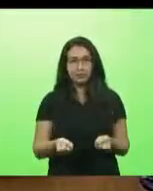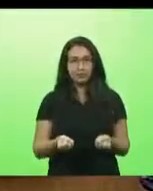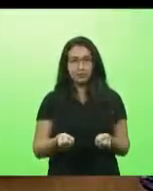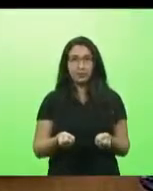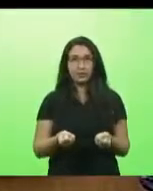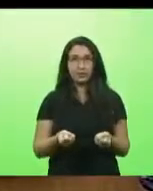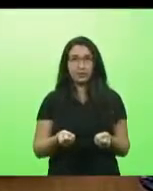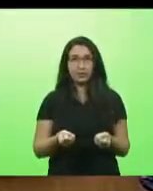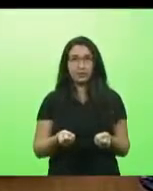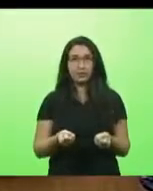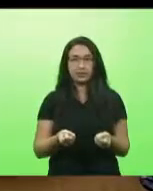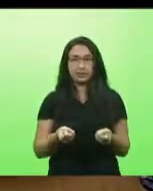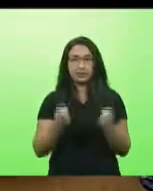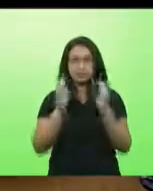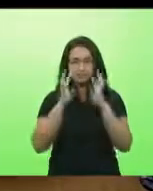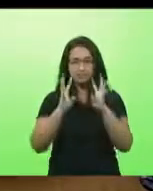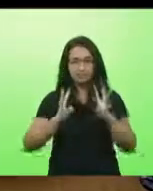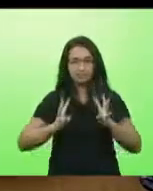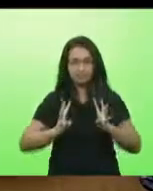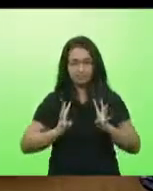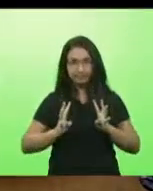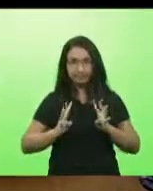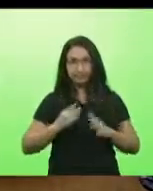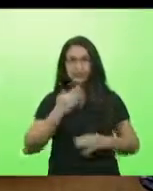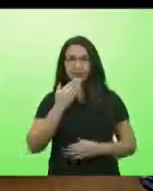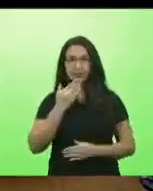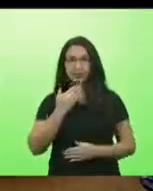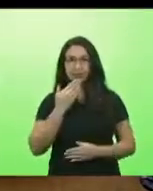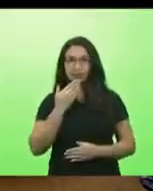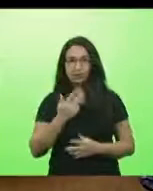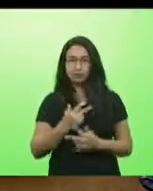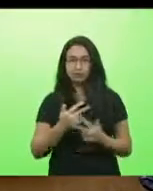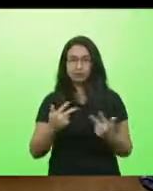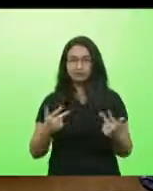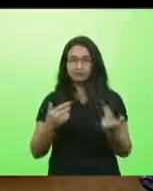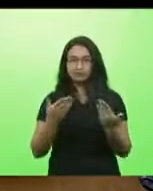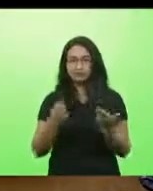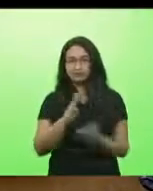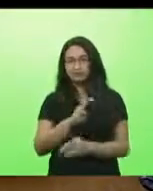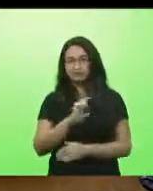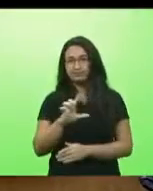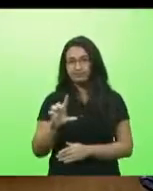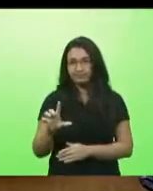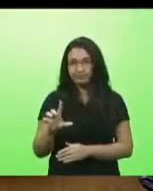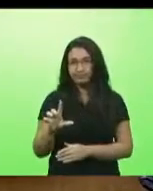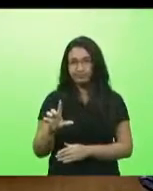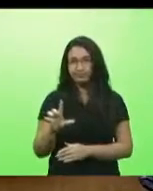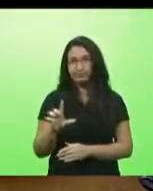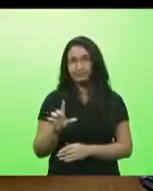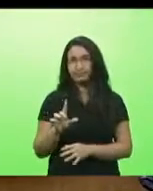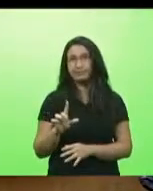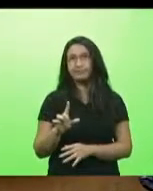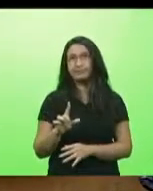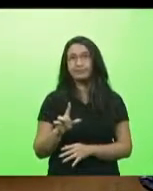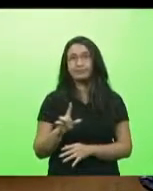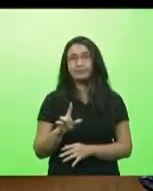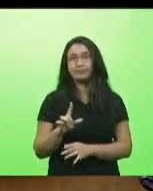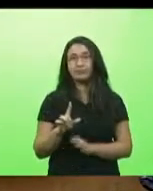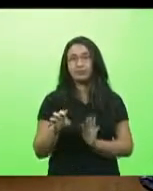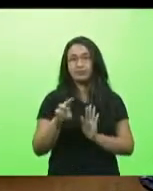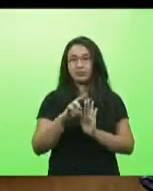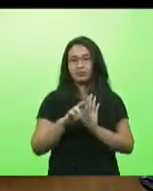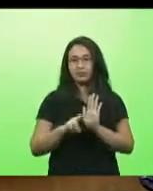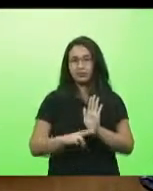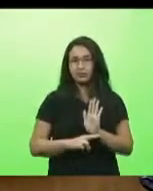deputado aceito as reivindicações da comunidade de Blumenau e ter nos mandado agora nessa nova lista de